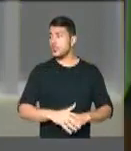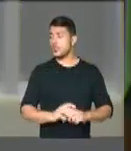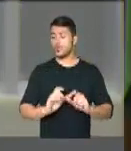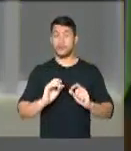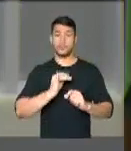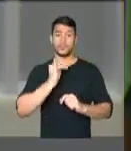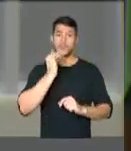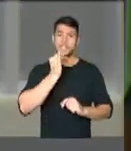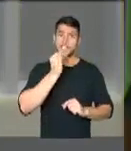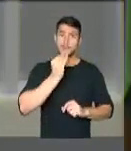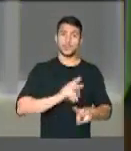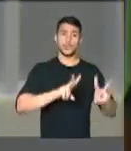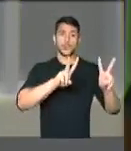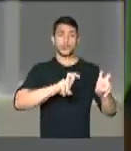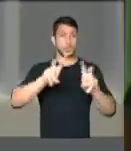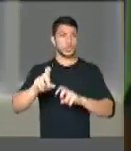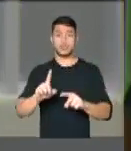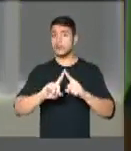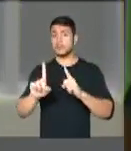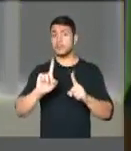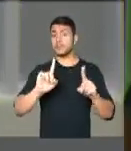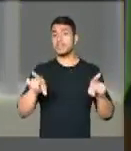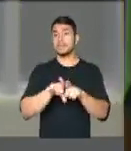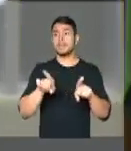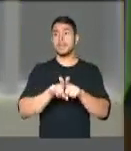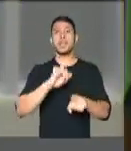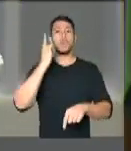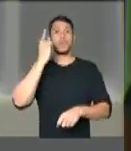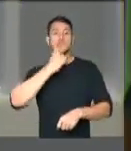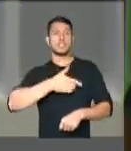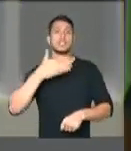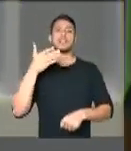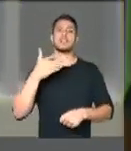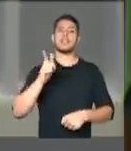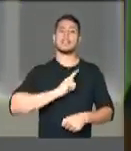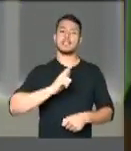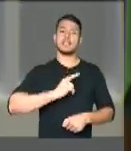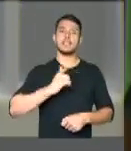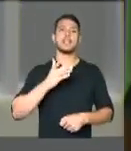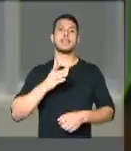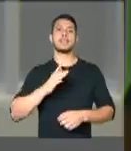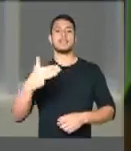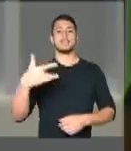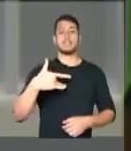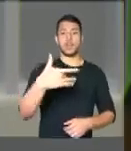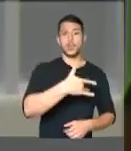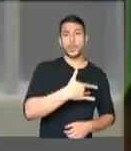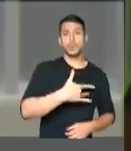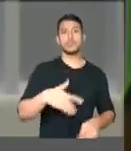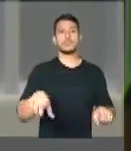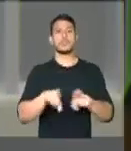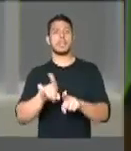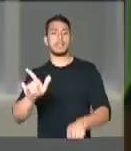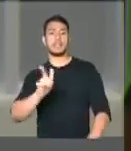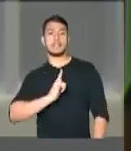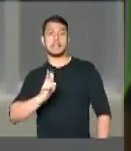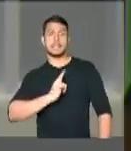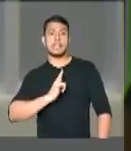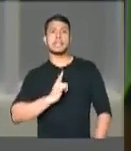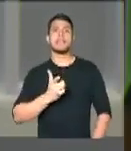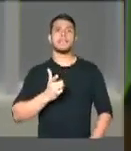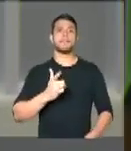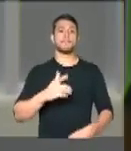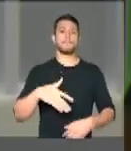mas também o acesso à educação, o acesso à saúde, o acesso à infraestrutura, principalmente às estradas